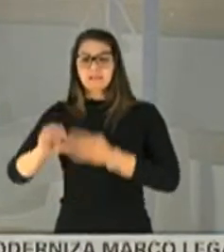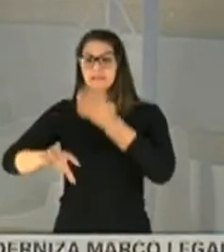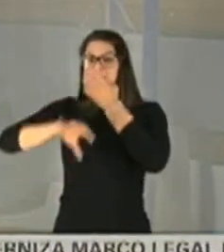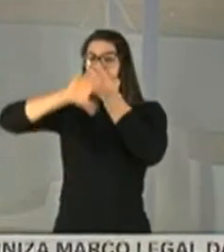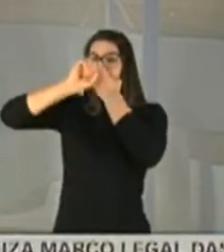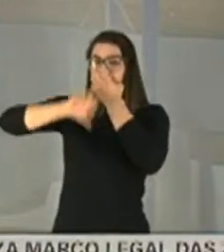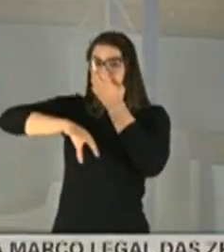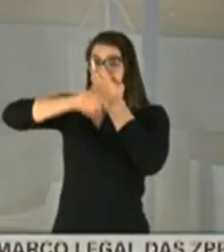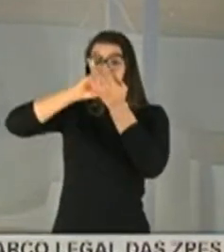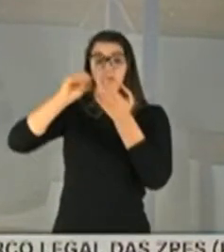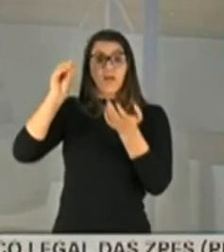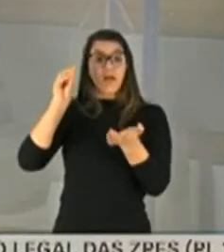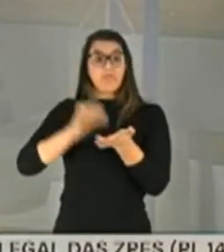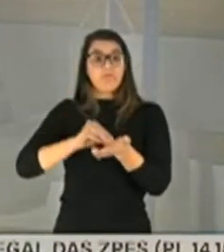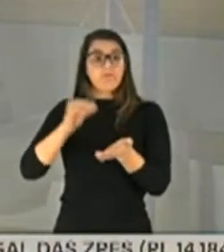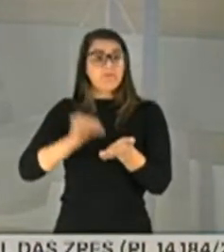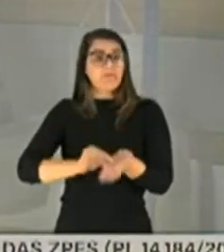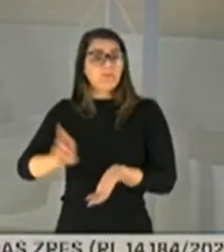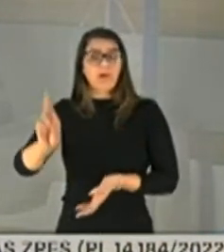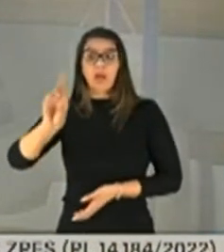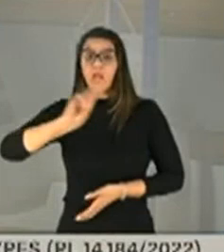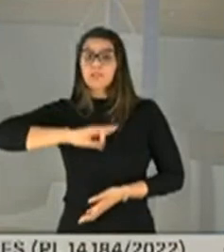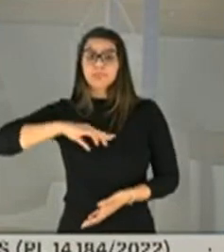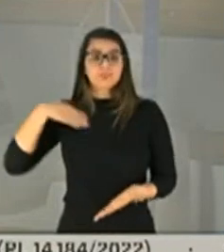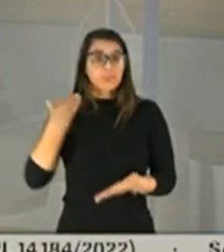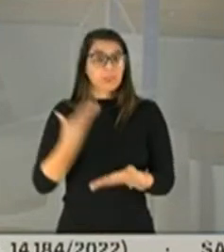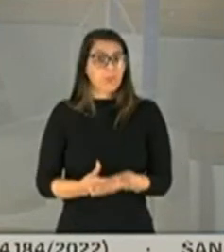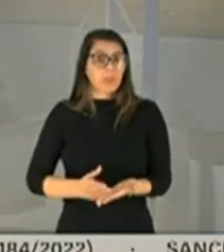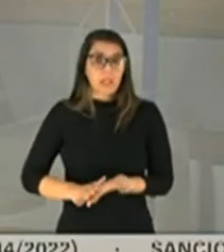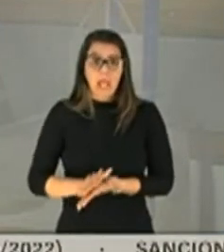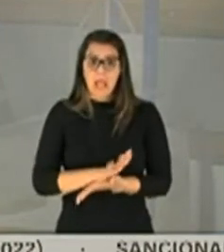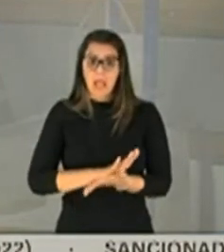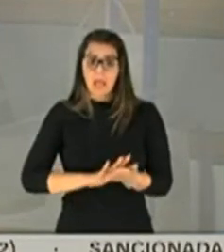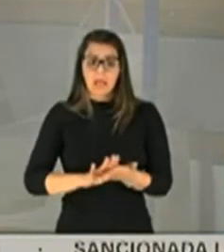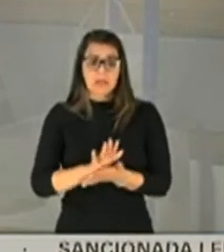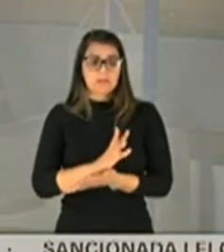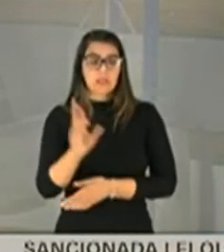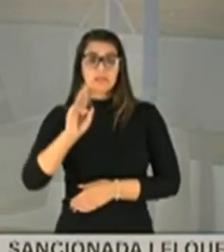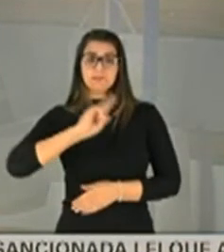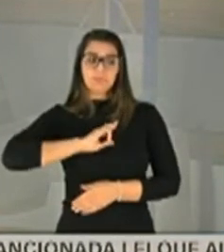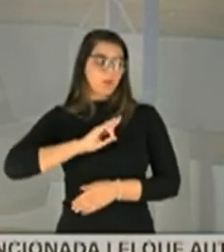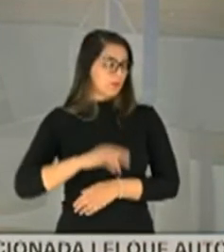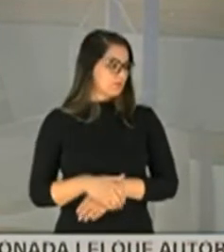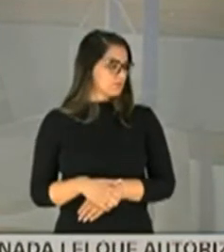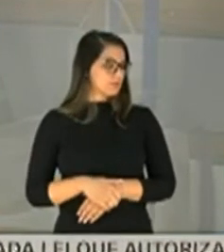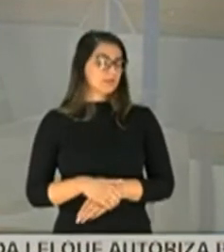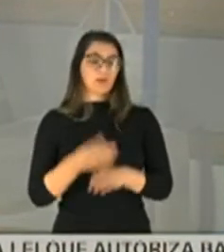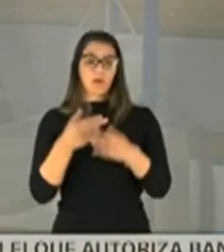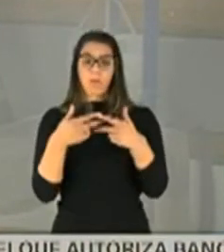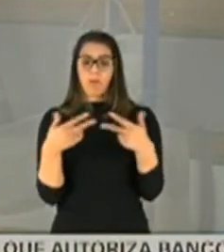que estão sem resposta até hoje, que a gente já poderia ter dado ao povo brasileiro, é algo